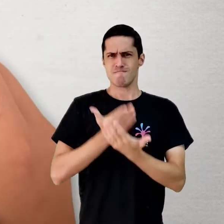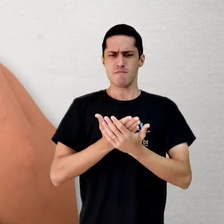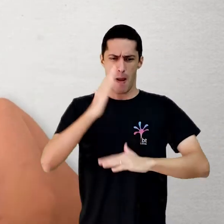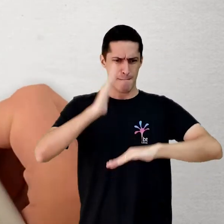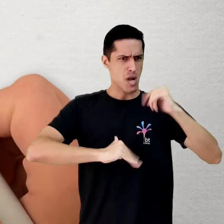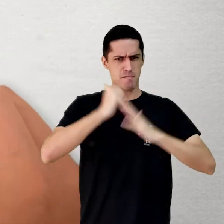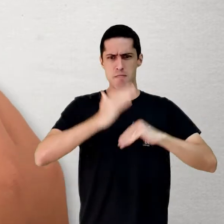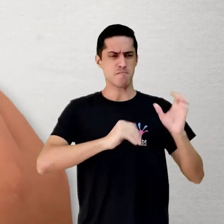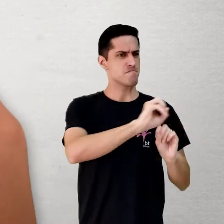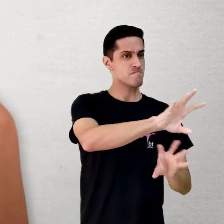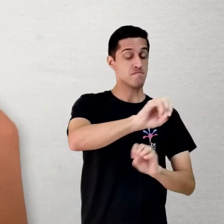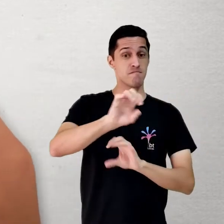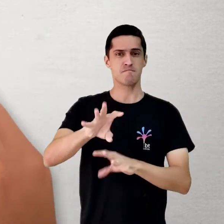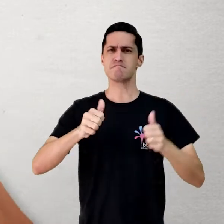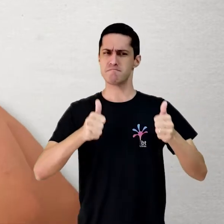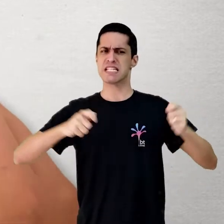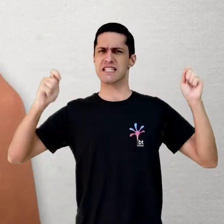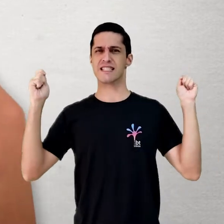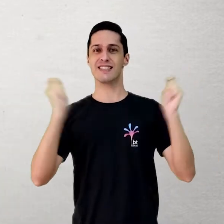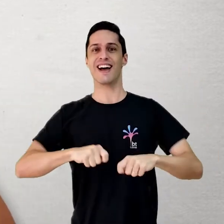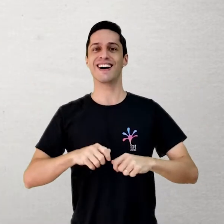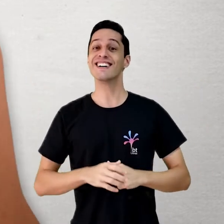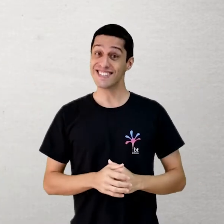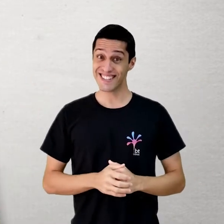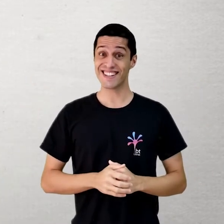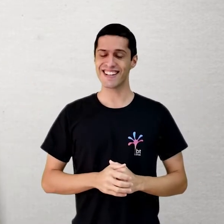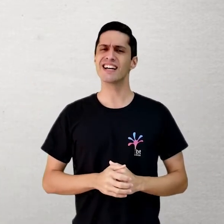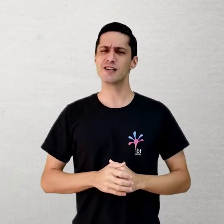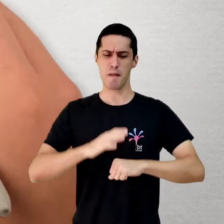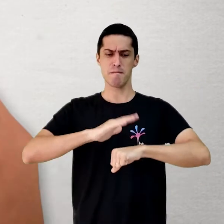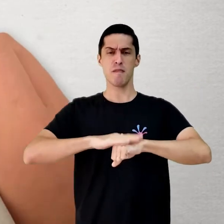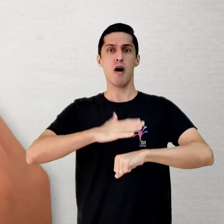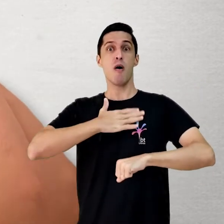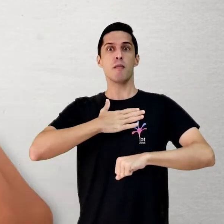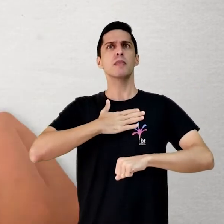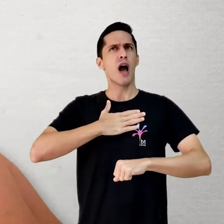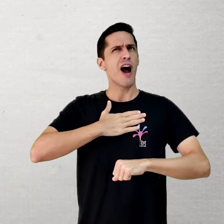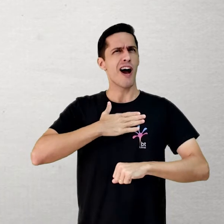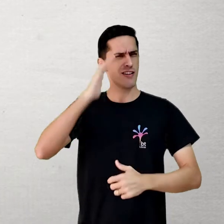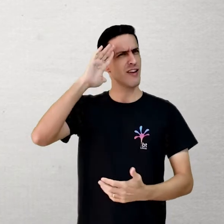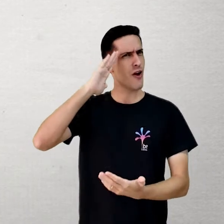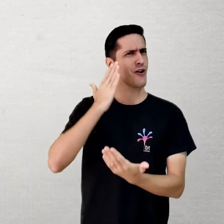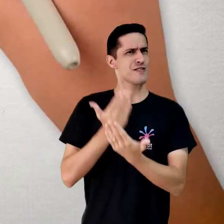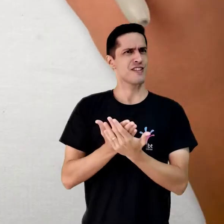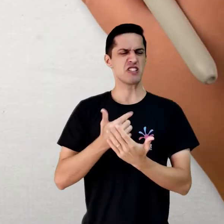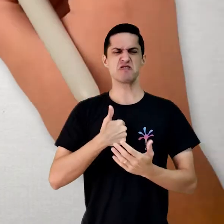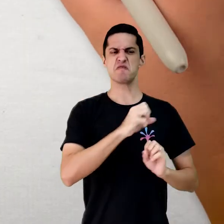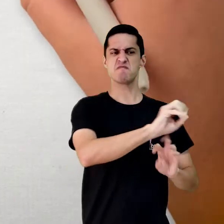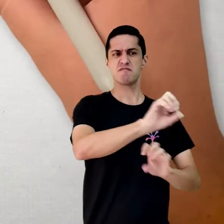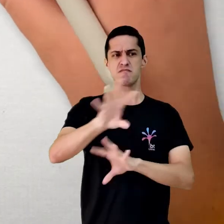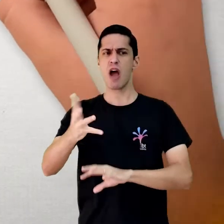Ela se refere à percepção do professor sobre suas próprias capacidades docentes e pode influenciar o seu desempenho